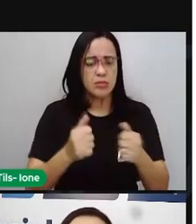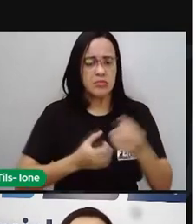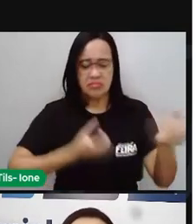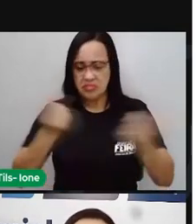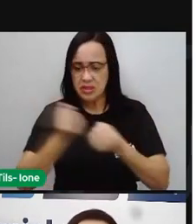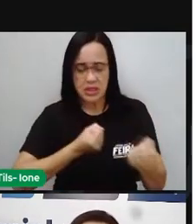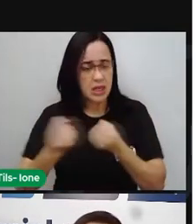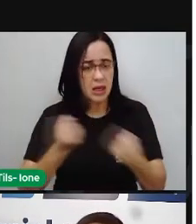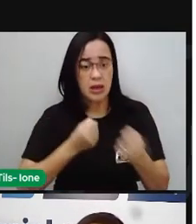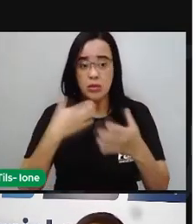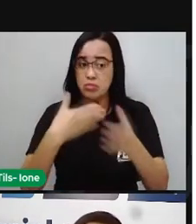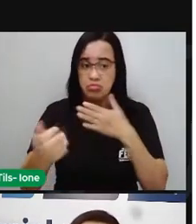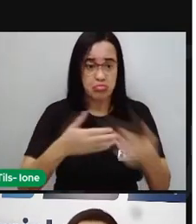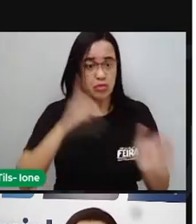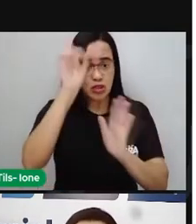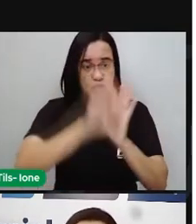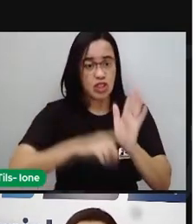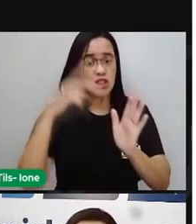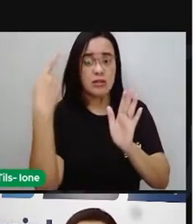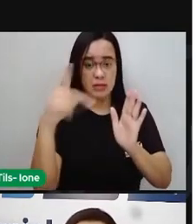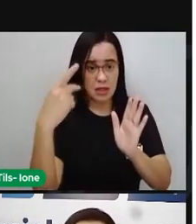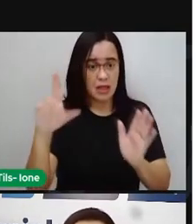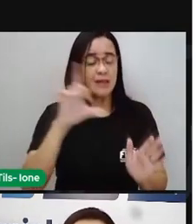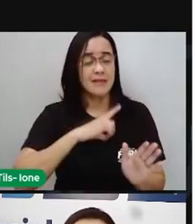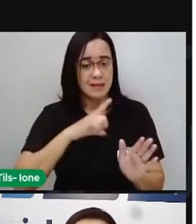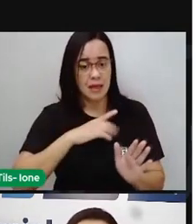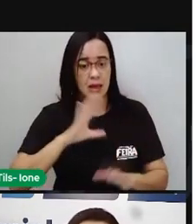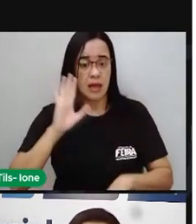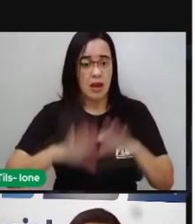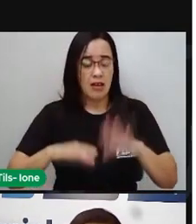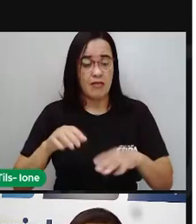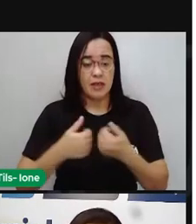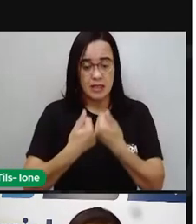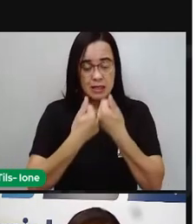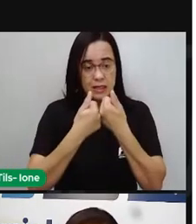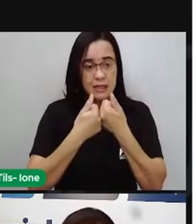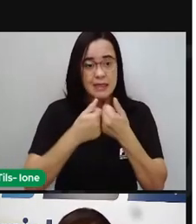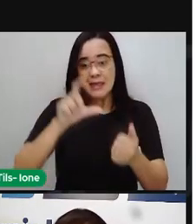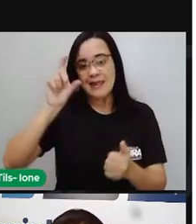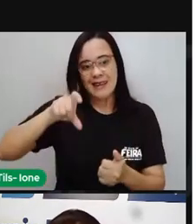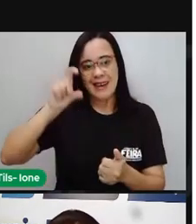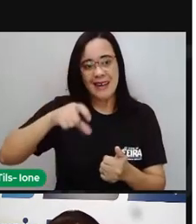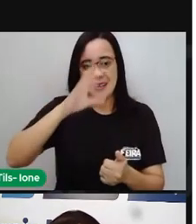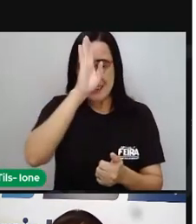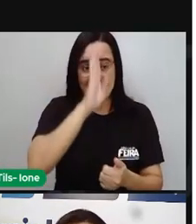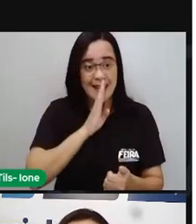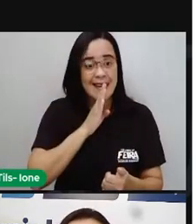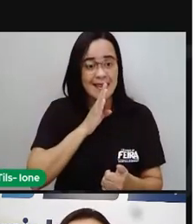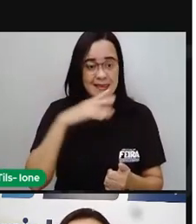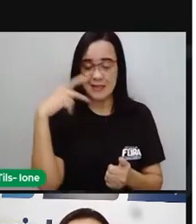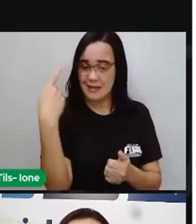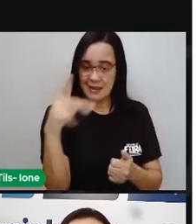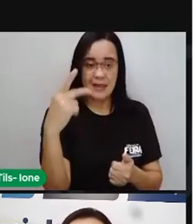Combinações, emendas de lei que vai propor, dentro de cada direito fundamental,